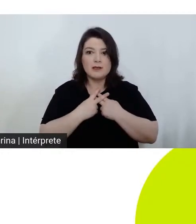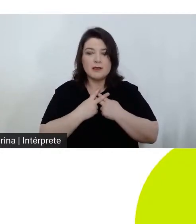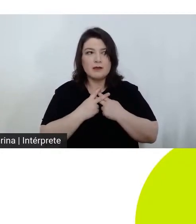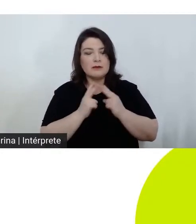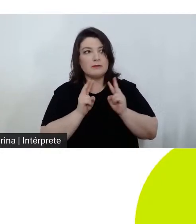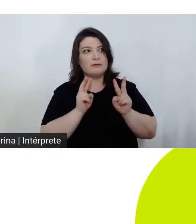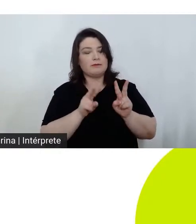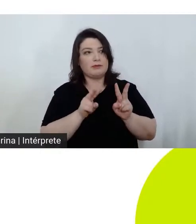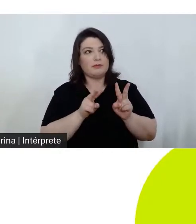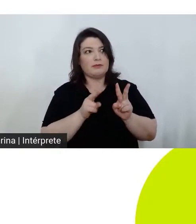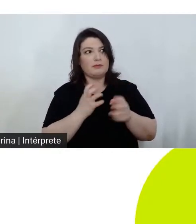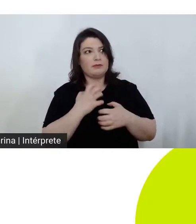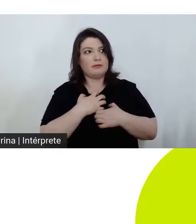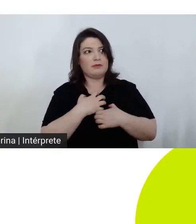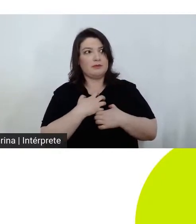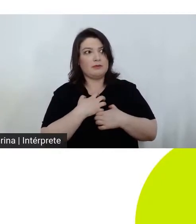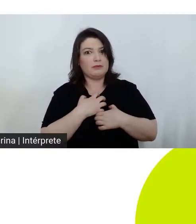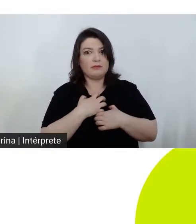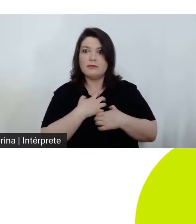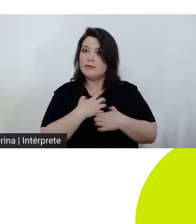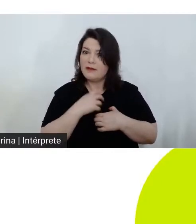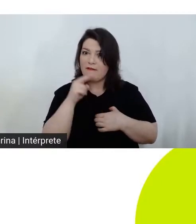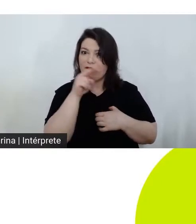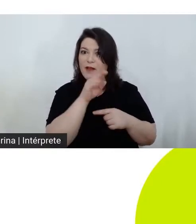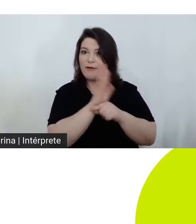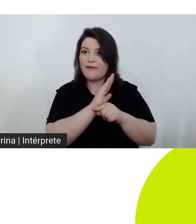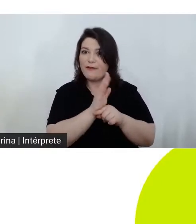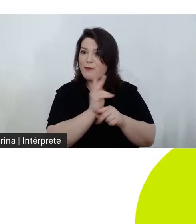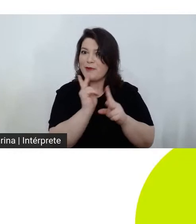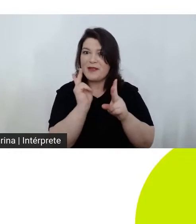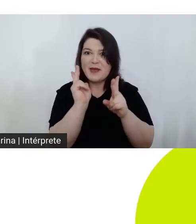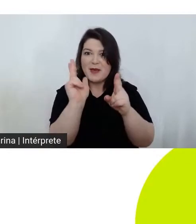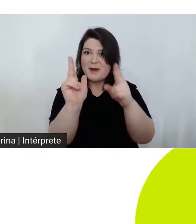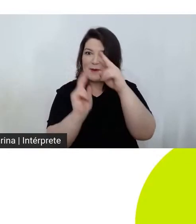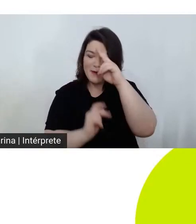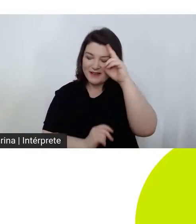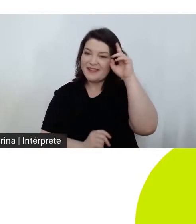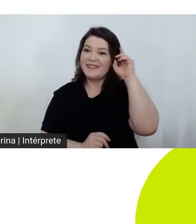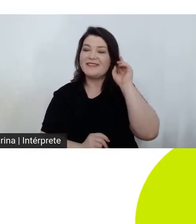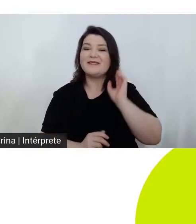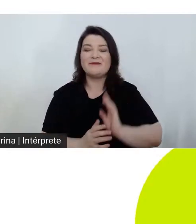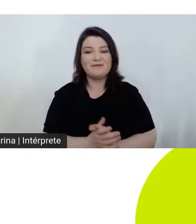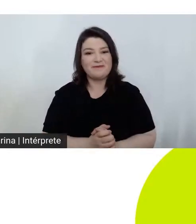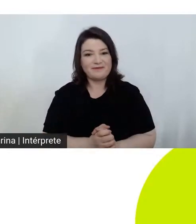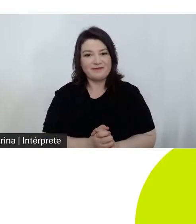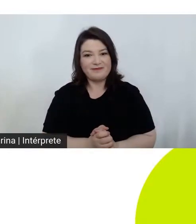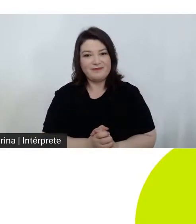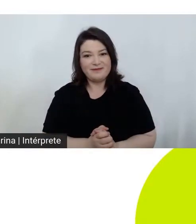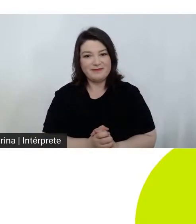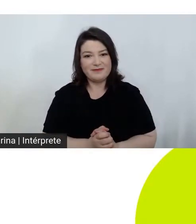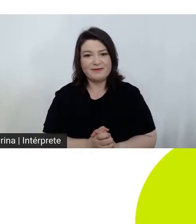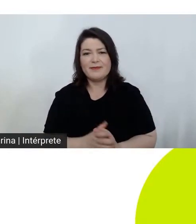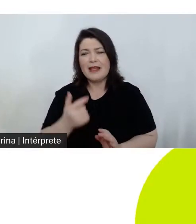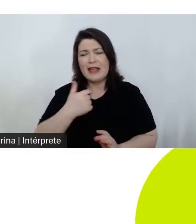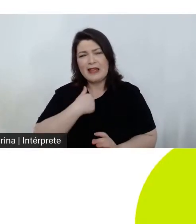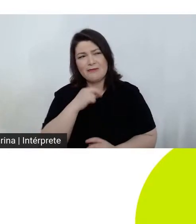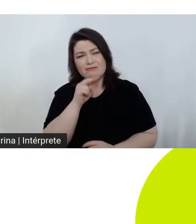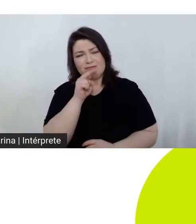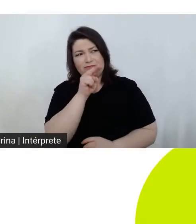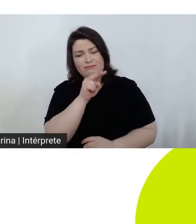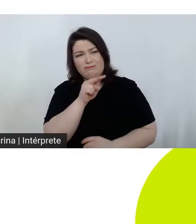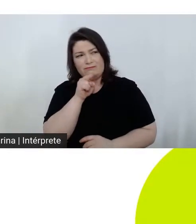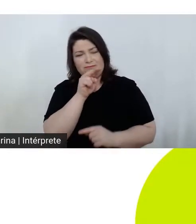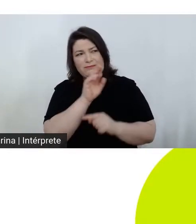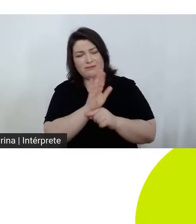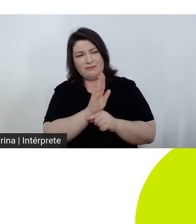sensação sem espaço para sentimentos e considerações. Eu fui tendo quase nada de